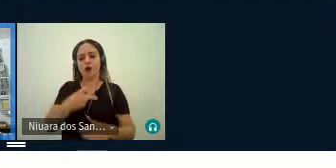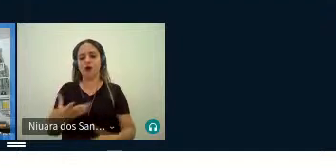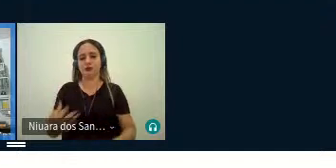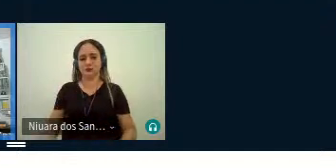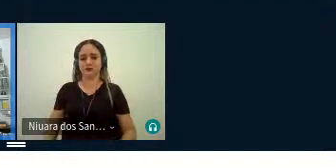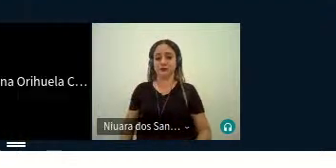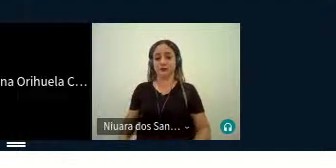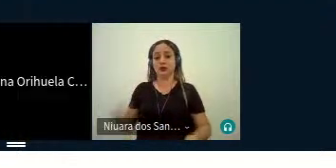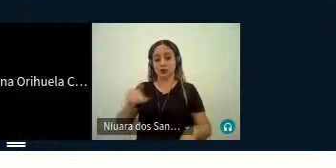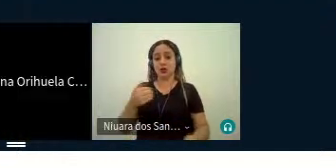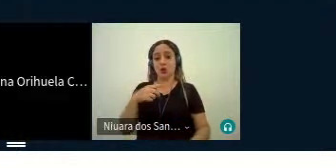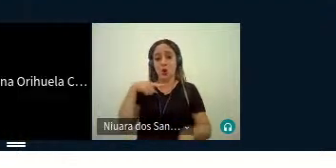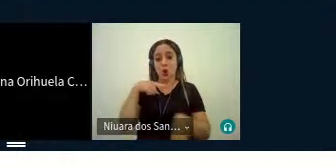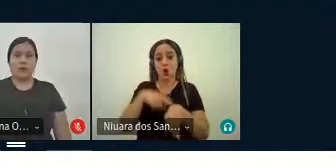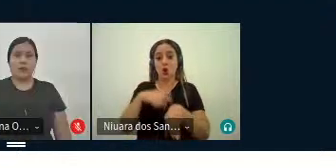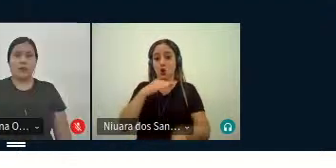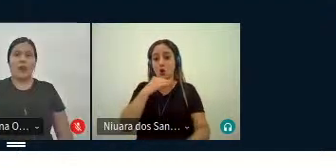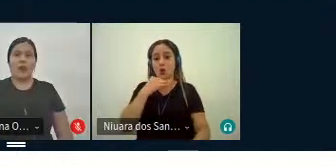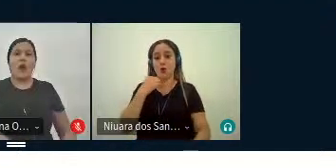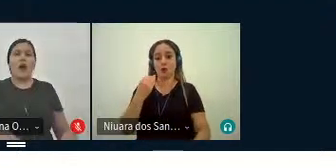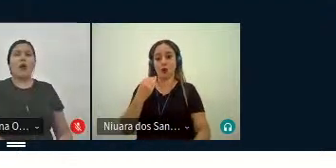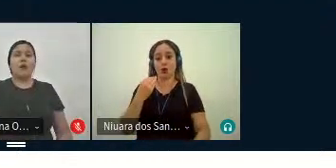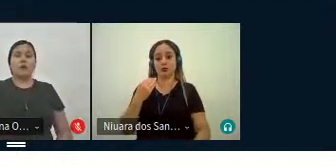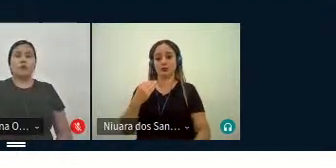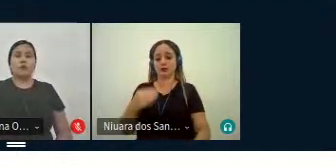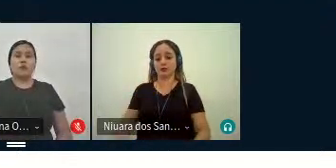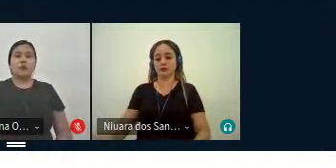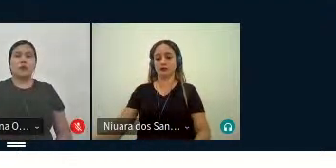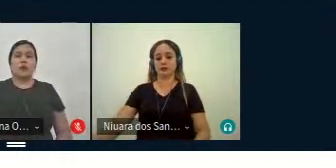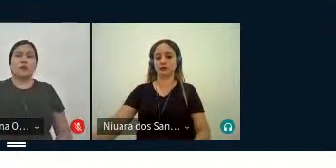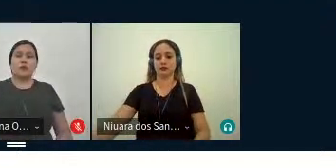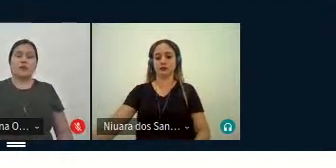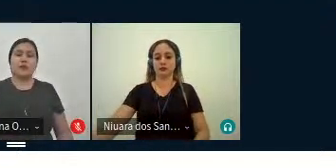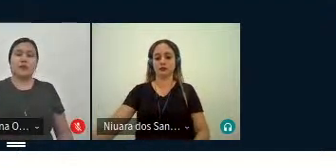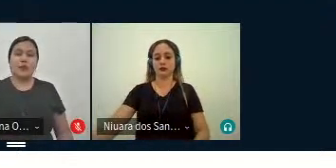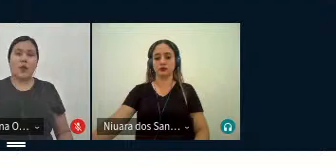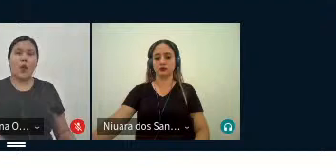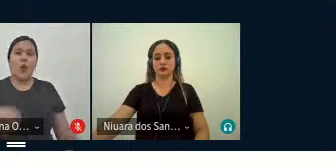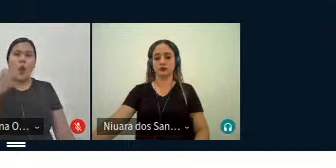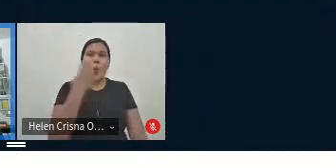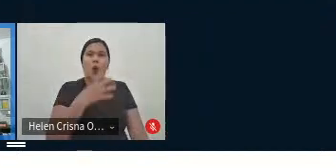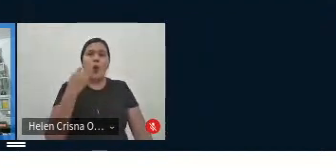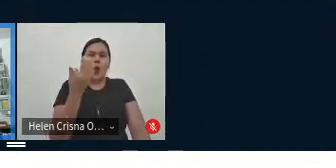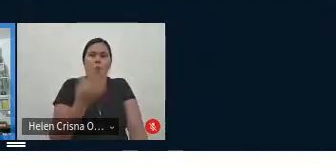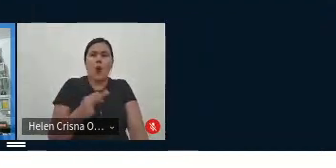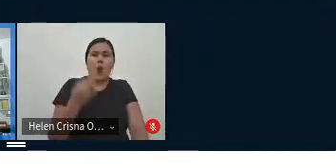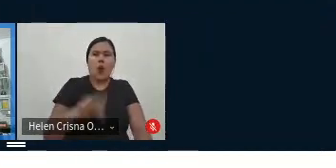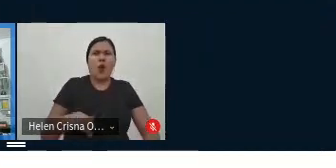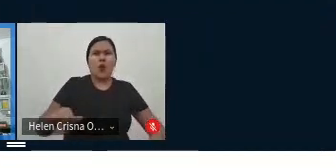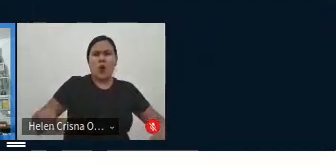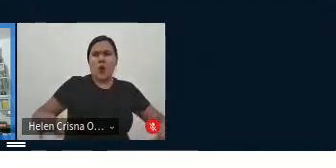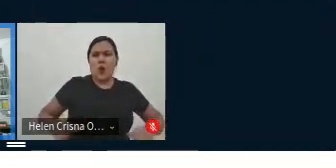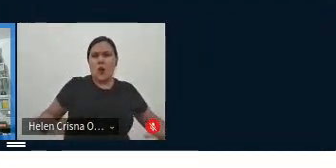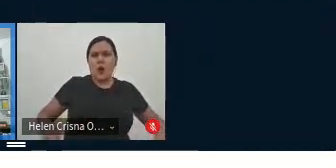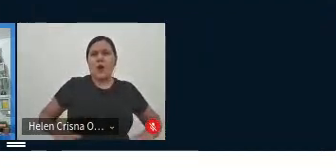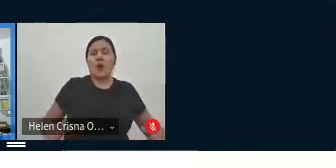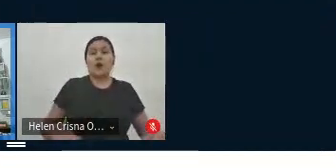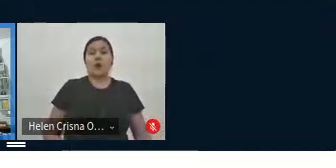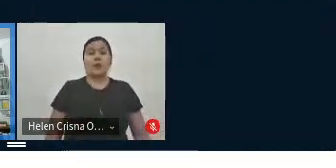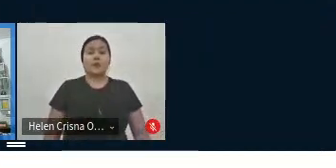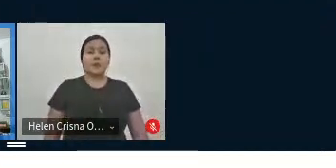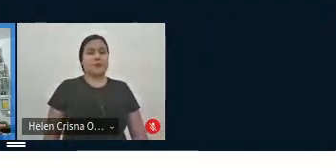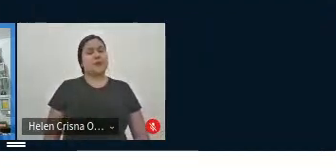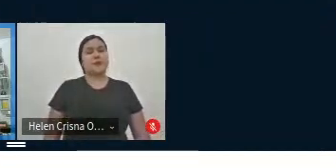durante o seu funeral, né? Um canto de dor, de agonia e, ao mesmo tempo,